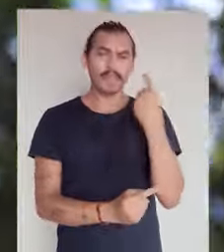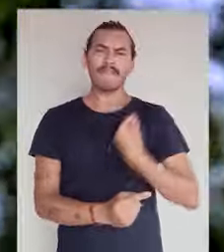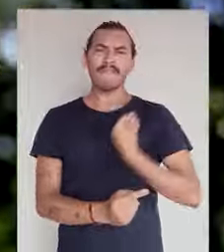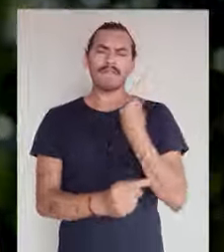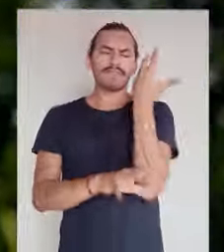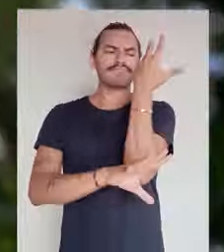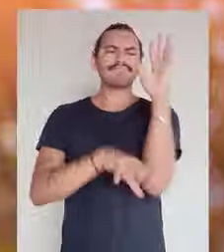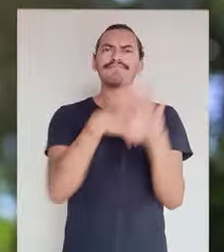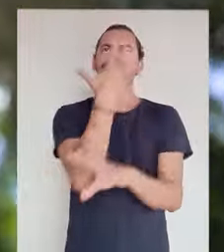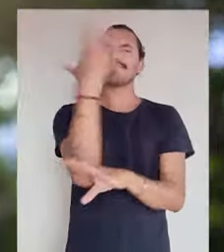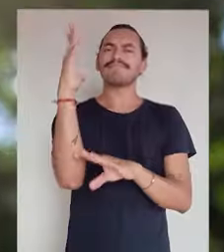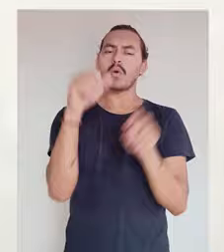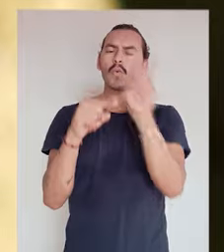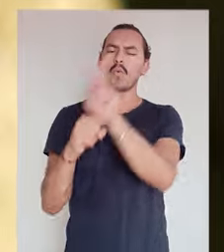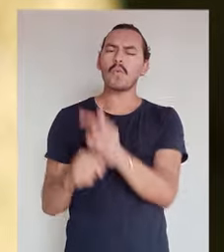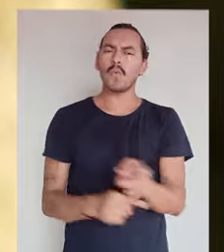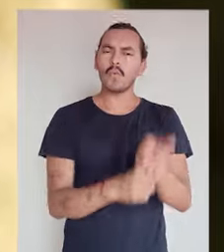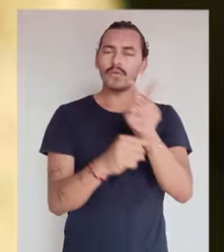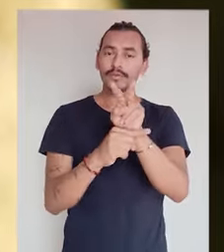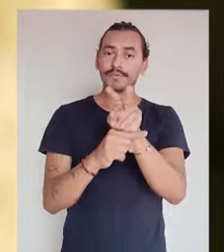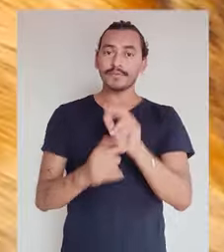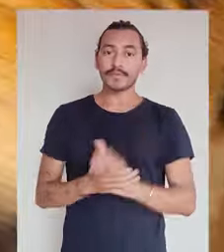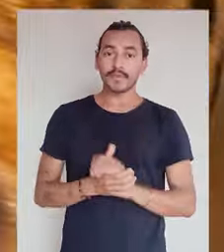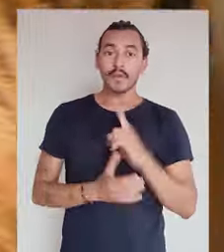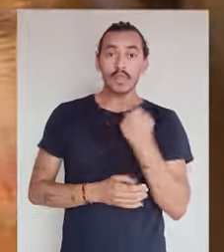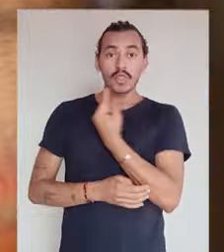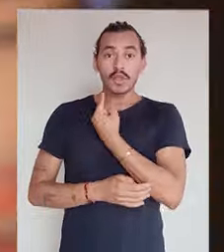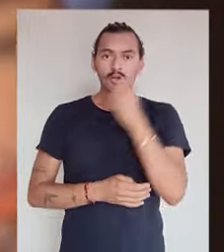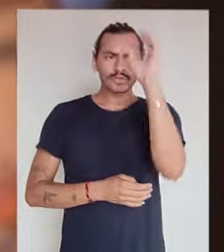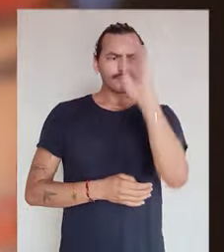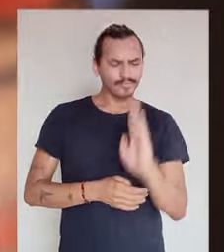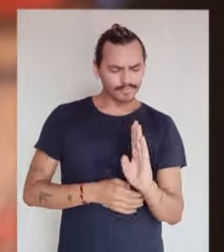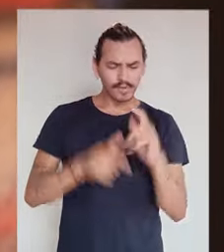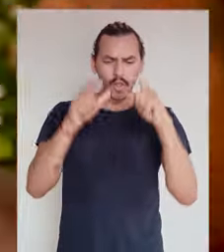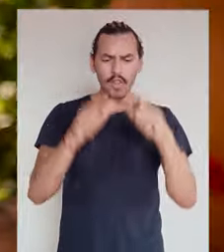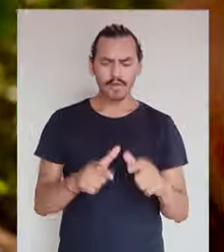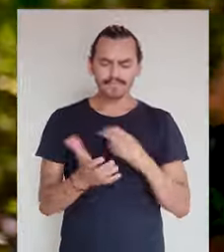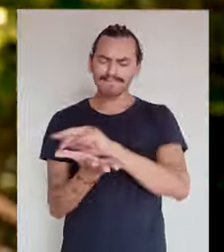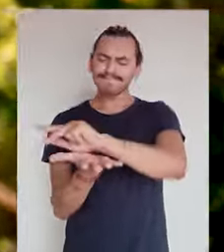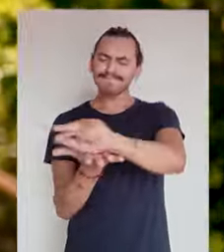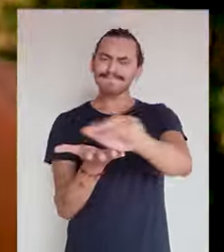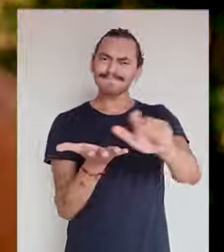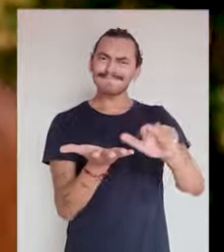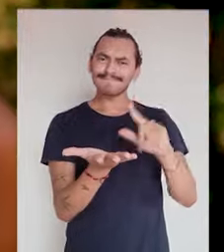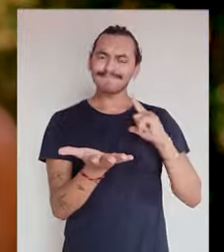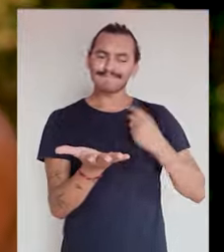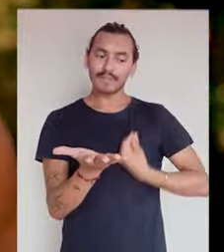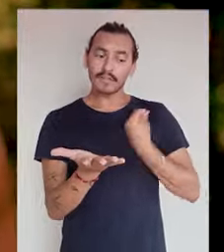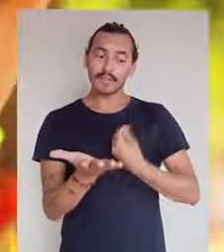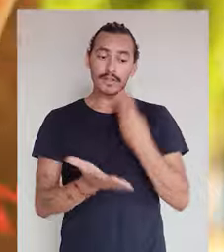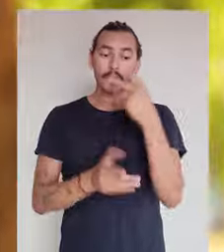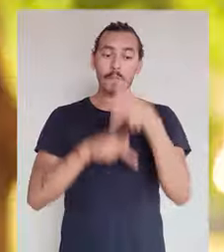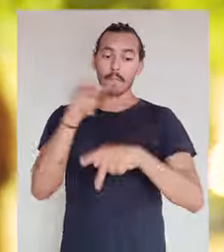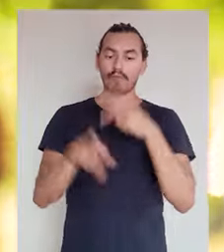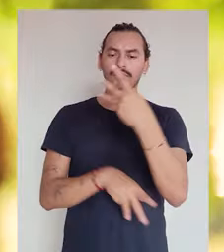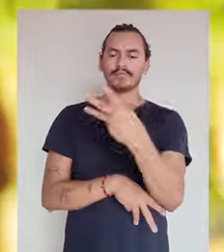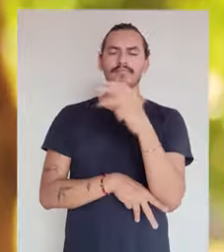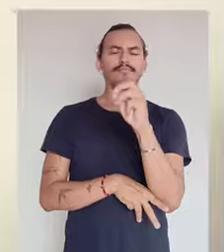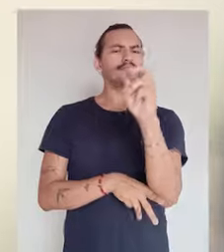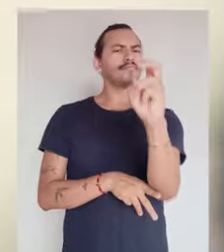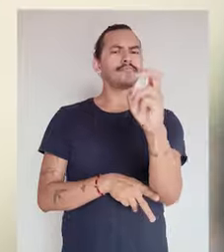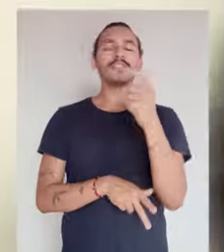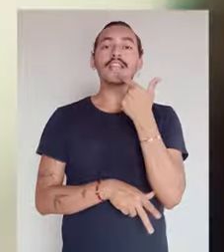sob a copa das árvores, preservando a natureza. O nosso Brasil é terra da diversidade, terra que abriga 305